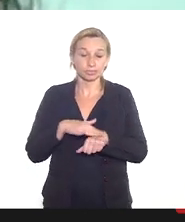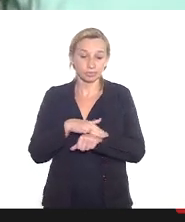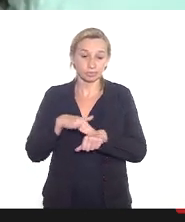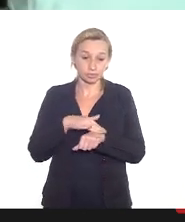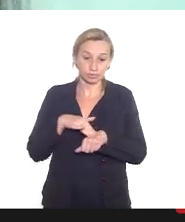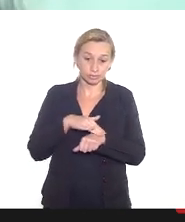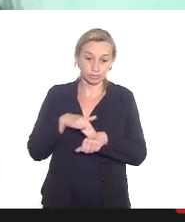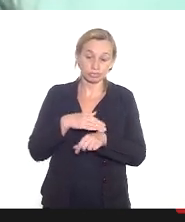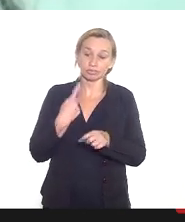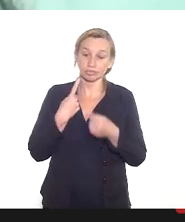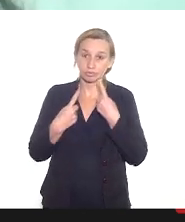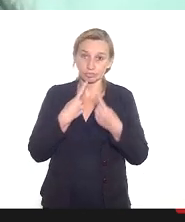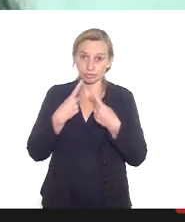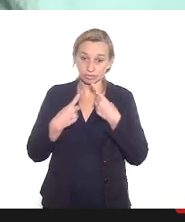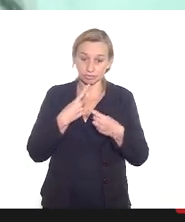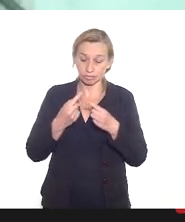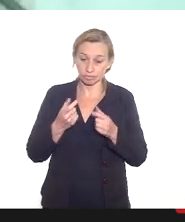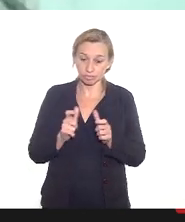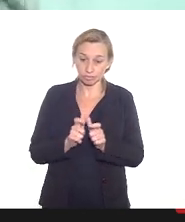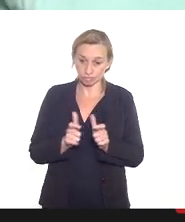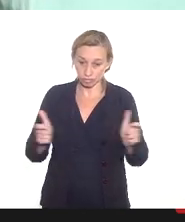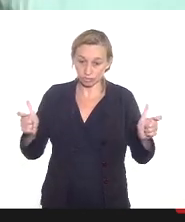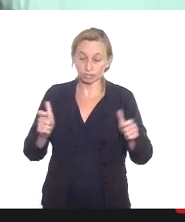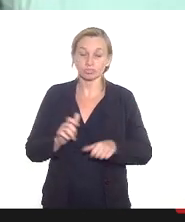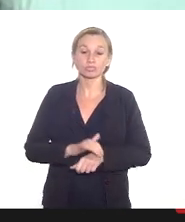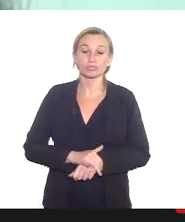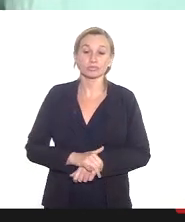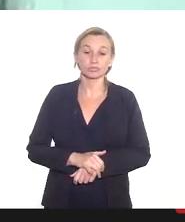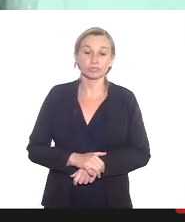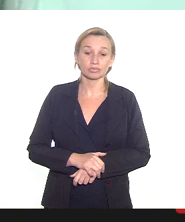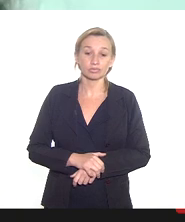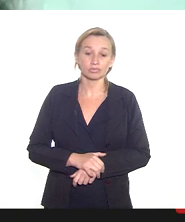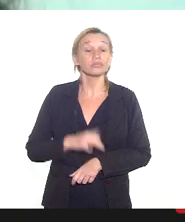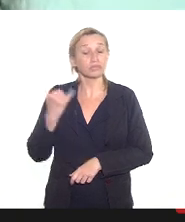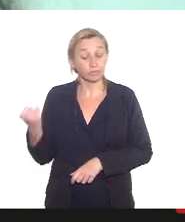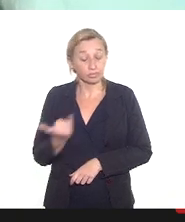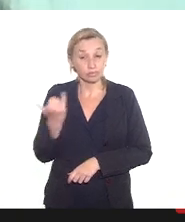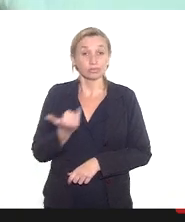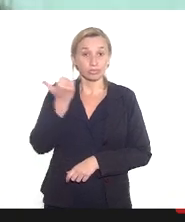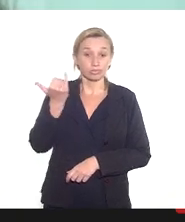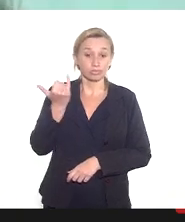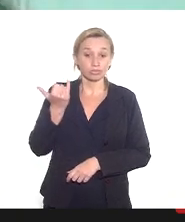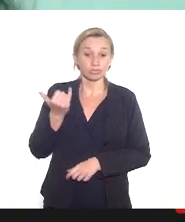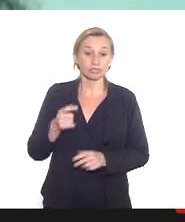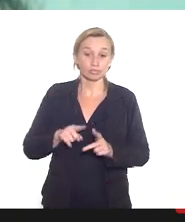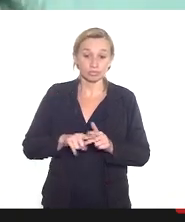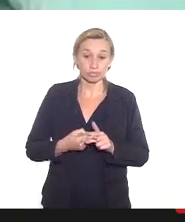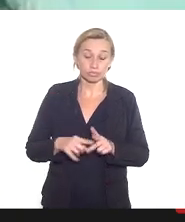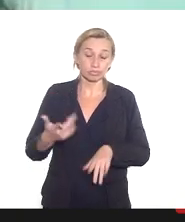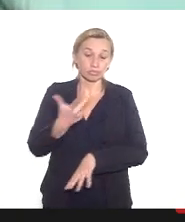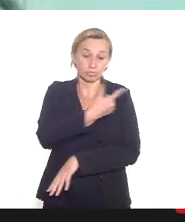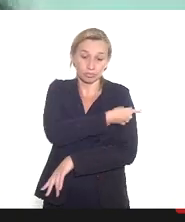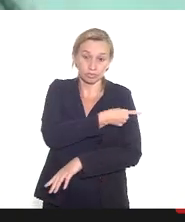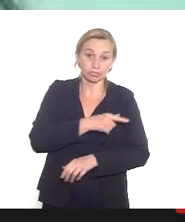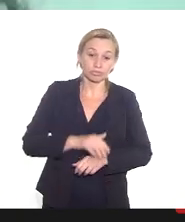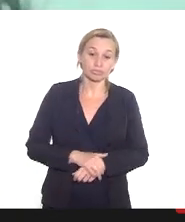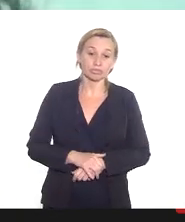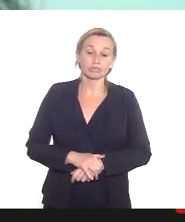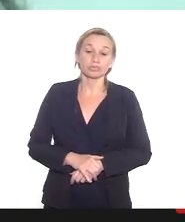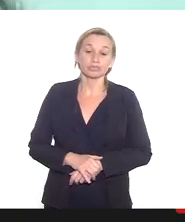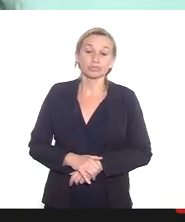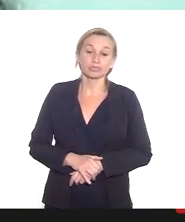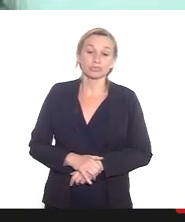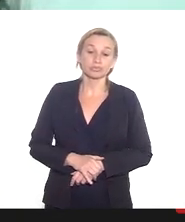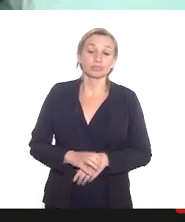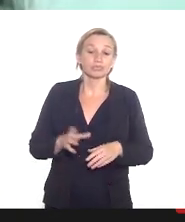uma discussão quanto a relevância e a importância da manutenção de vacina da vacinação